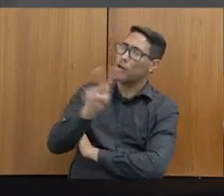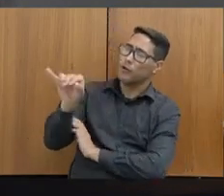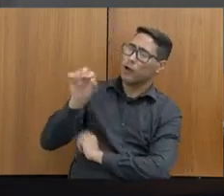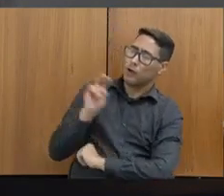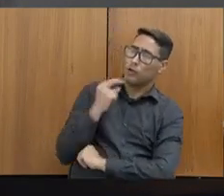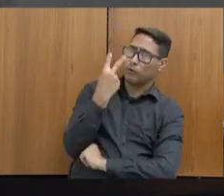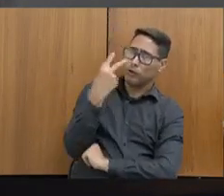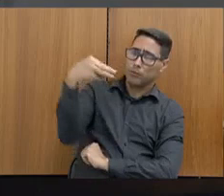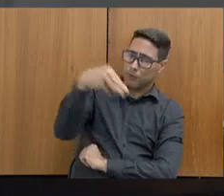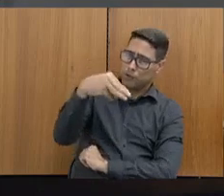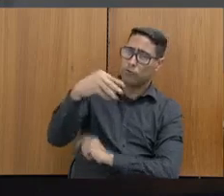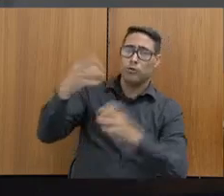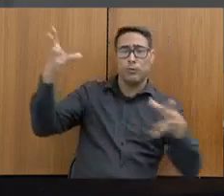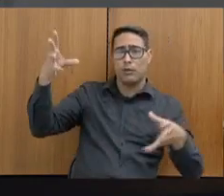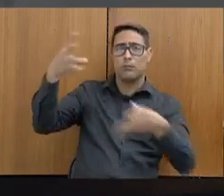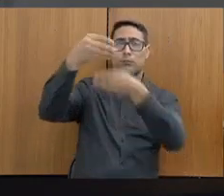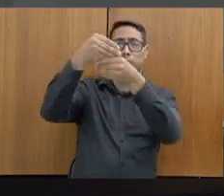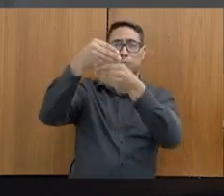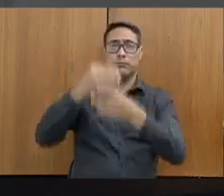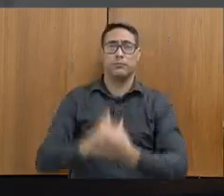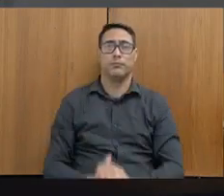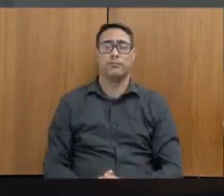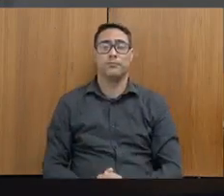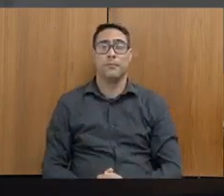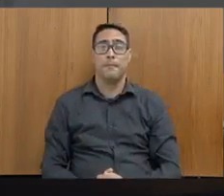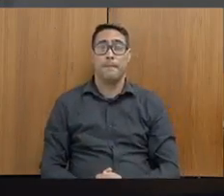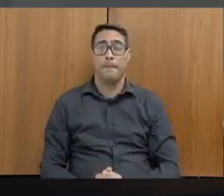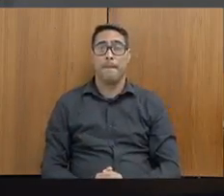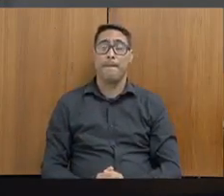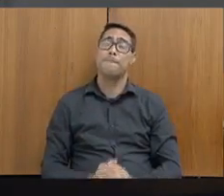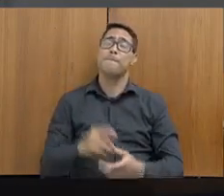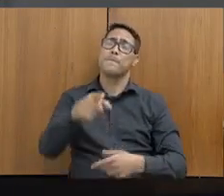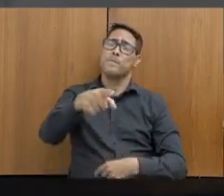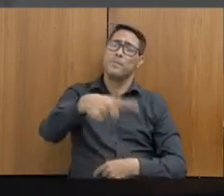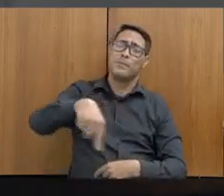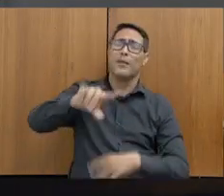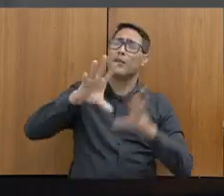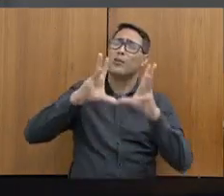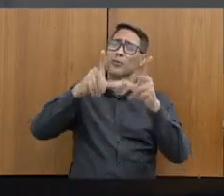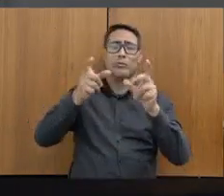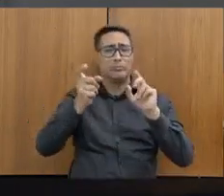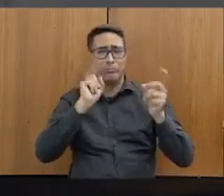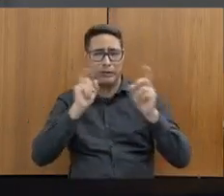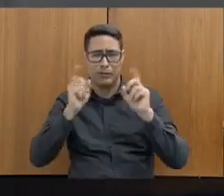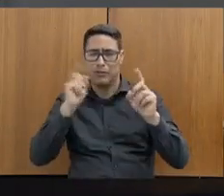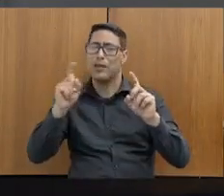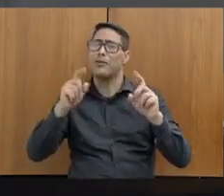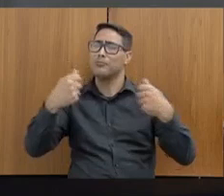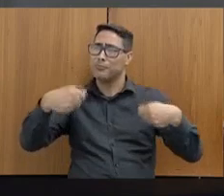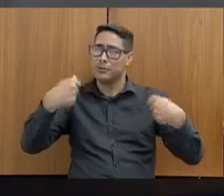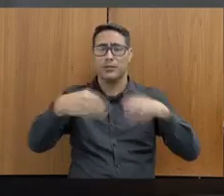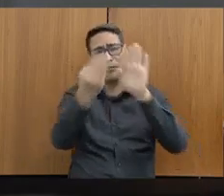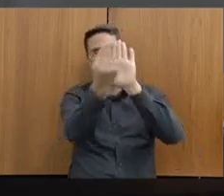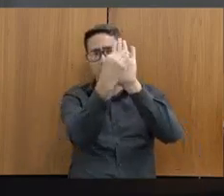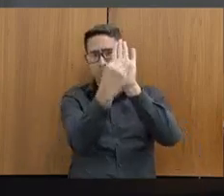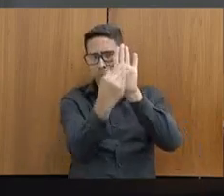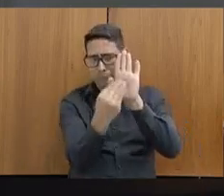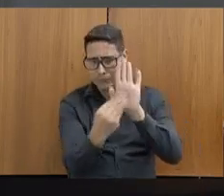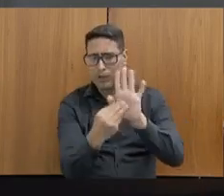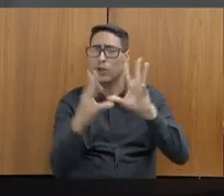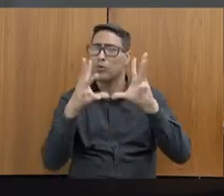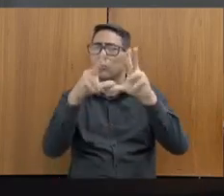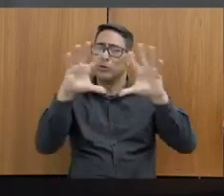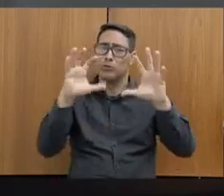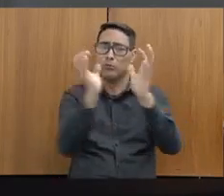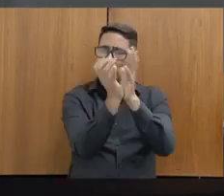suas considerações finais. Os requerimentos decorrentes desta reunião deverão ser apresentados na comissão temática